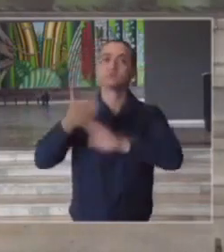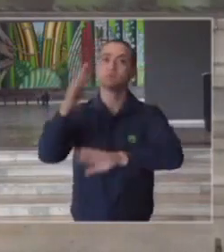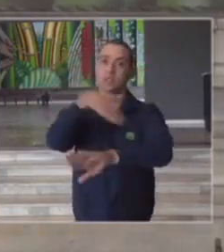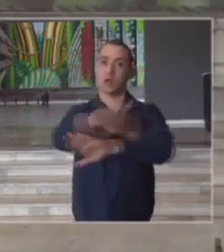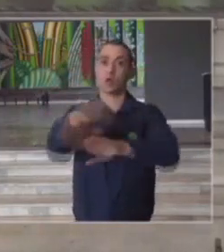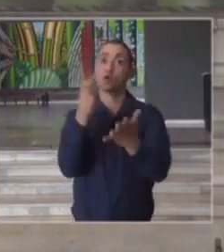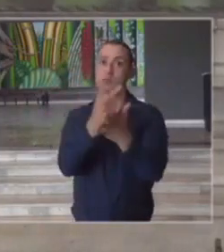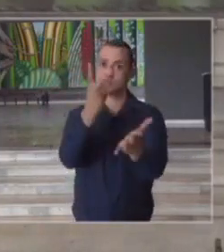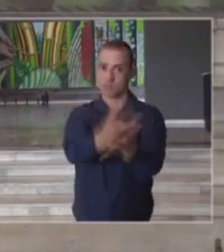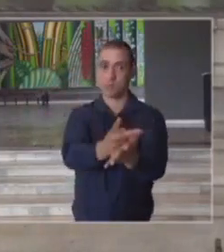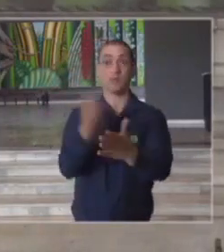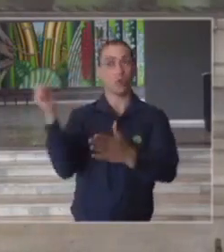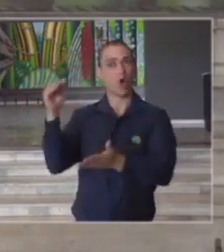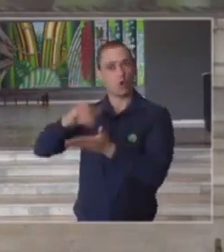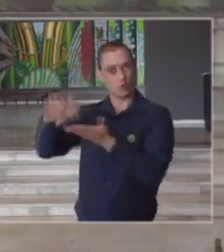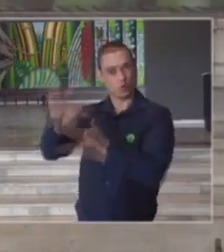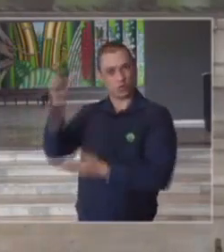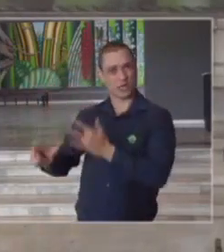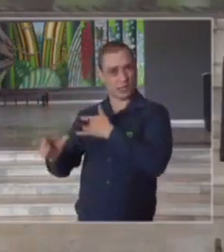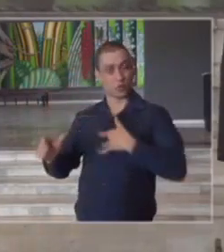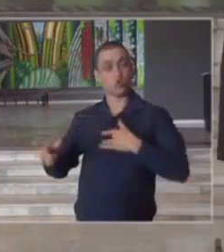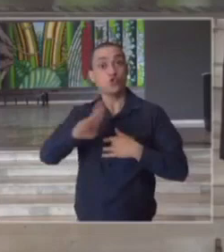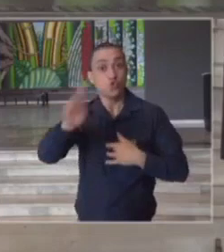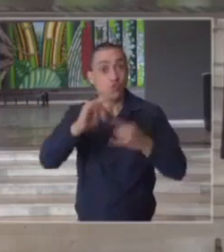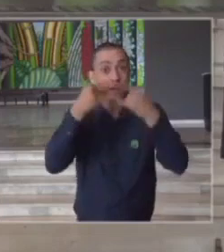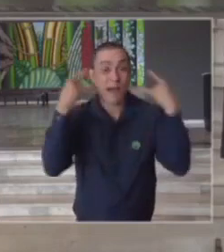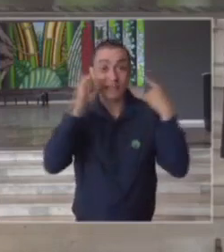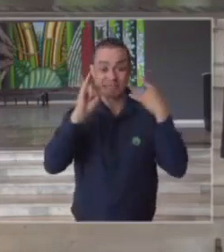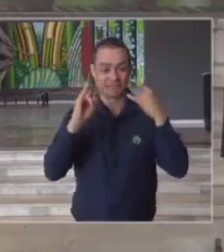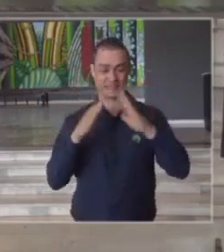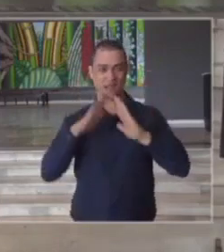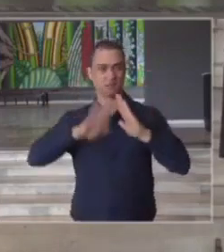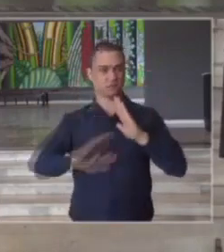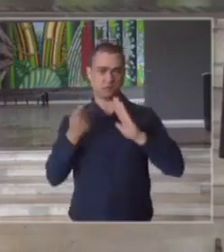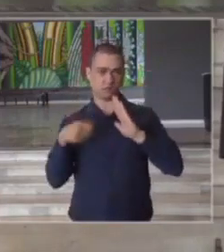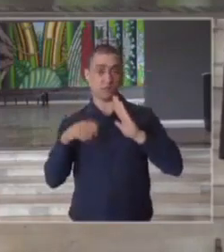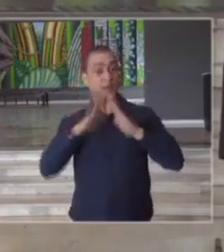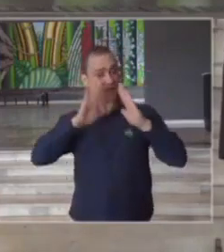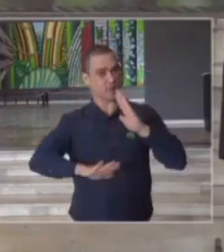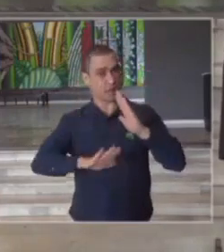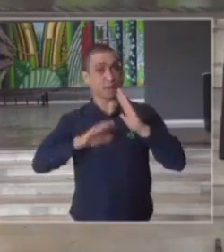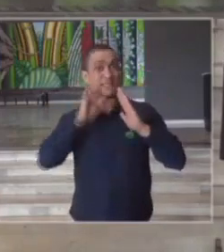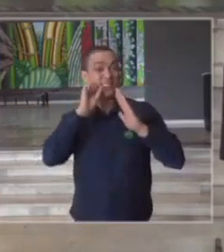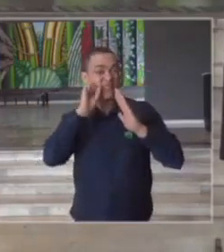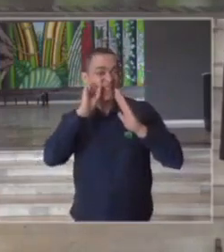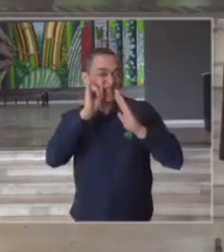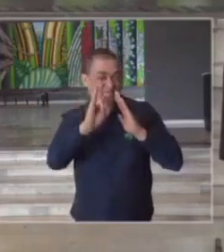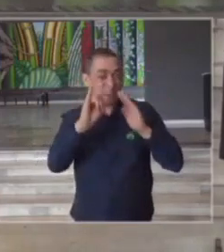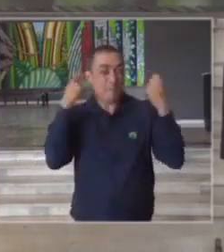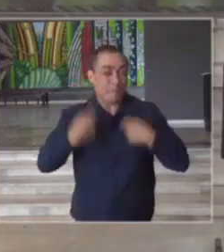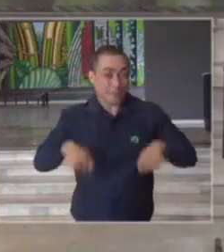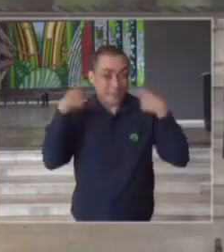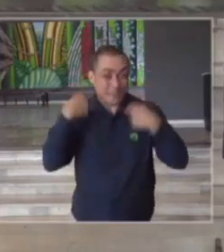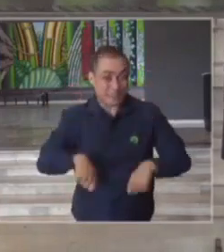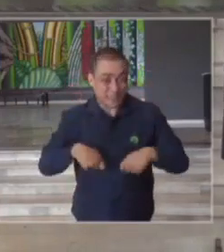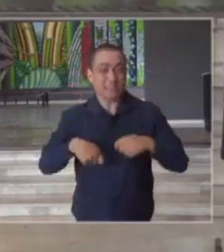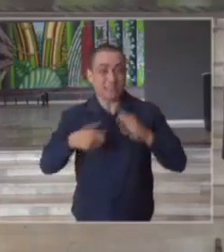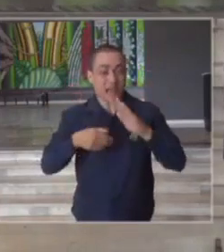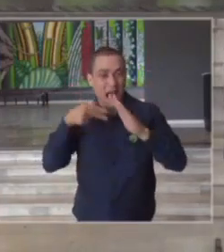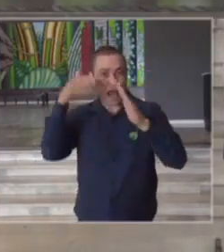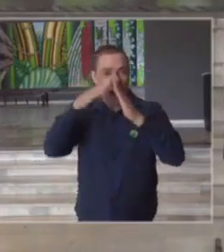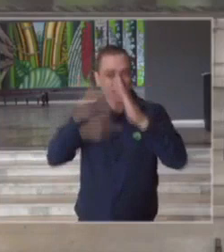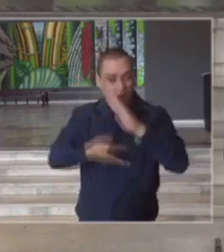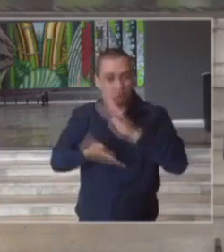lembrou o secretário da saúde usem máscaras se tiverem que sair por necessidade explícita de terem que sair